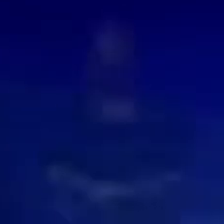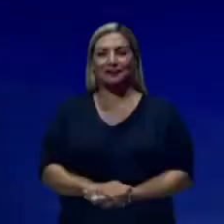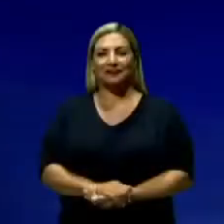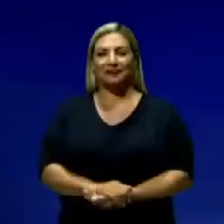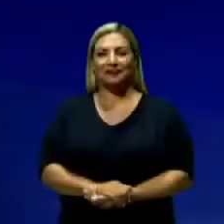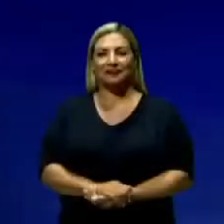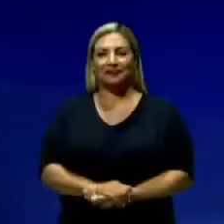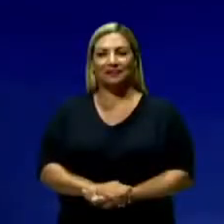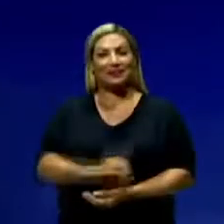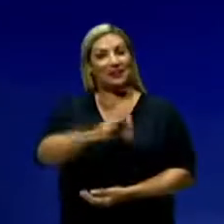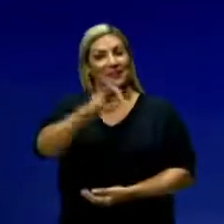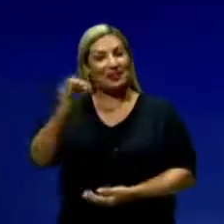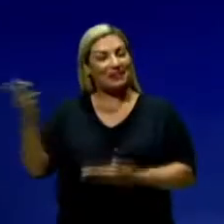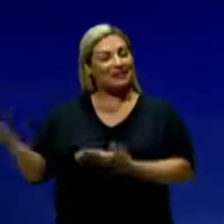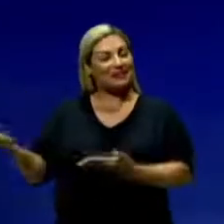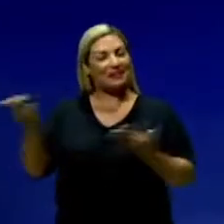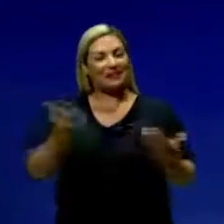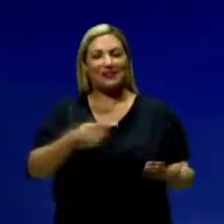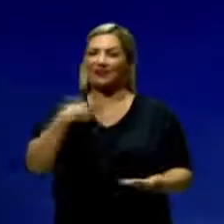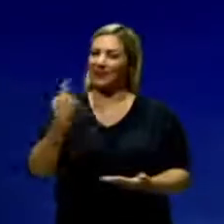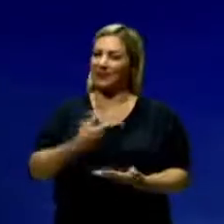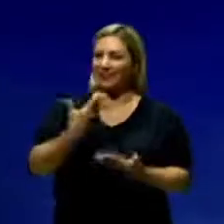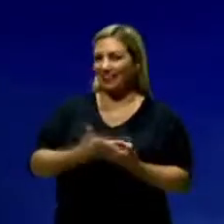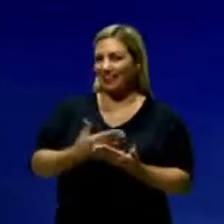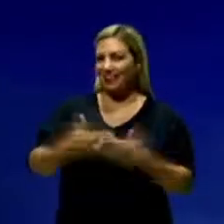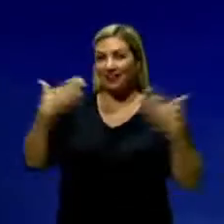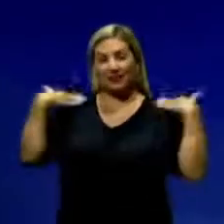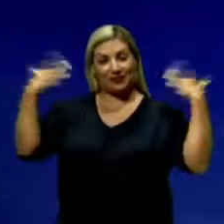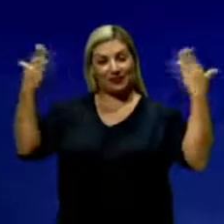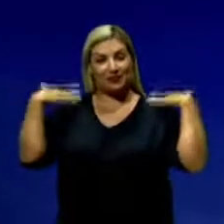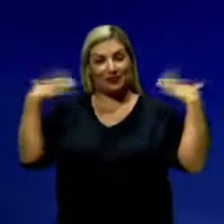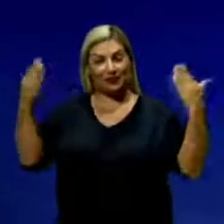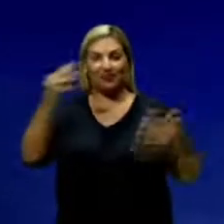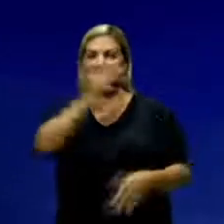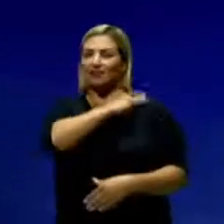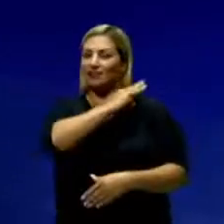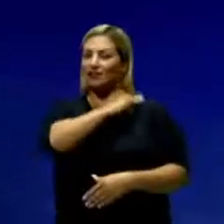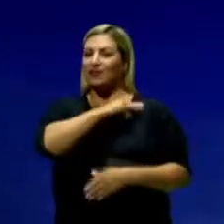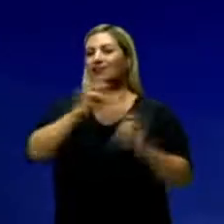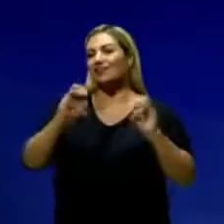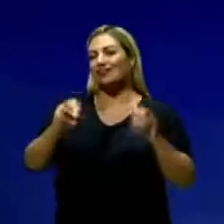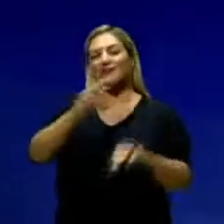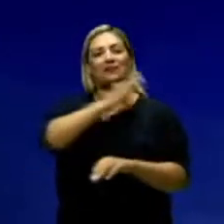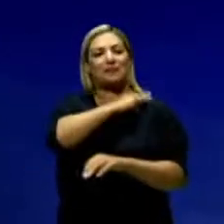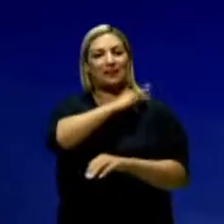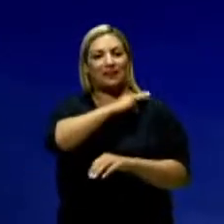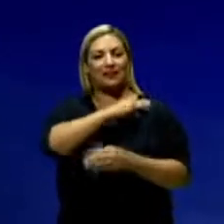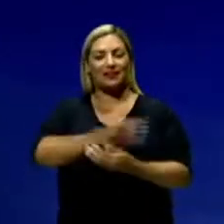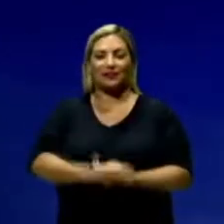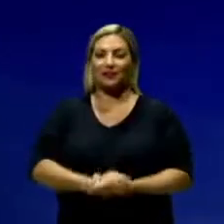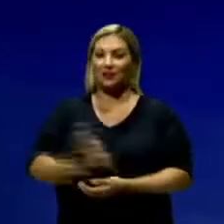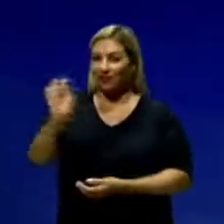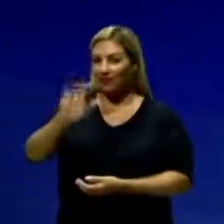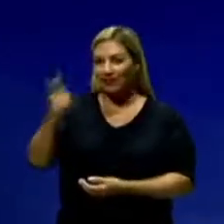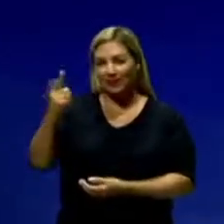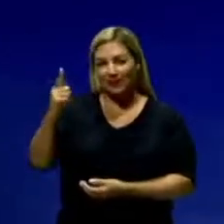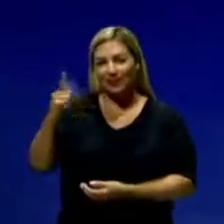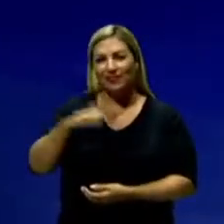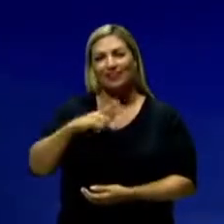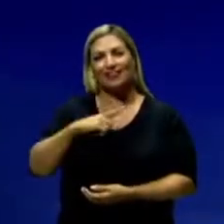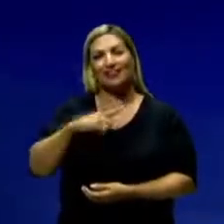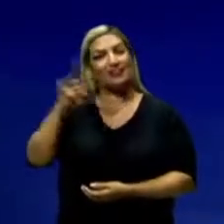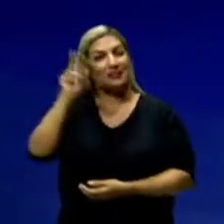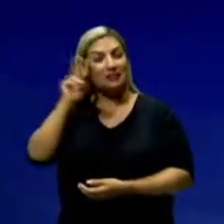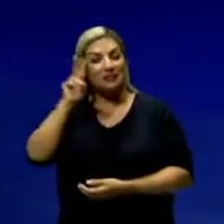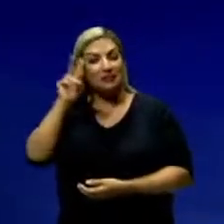Olá, sejam bem-vindos a nossa aula de Educação Física para a terceira série do Ensino Médio da Rede Estadual de Goiás.